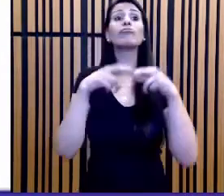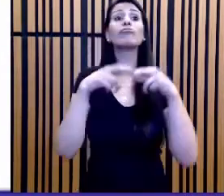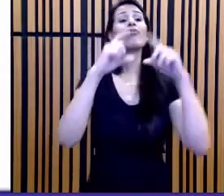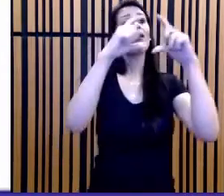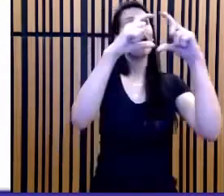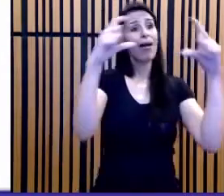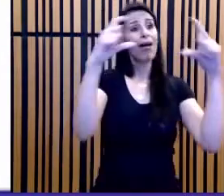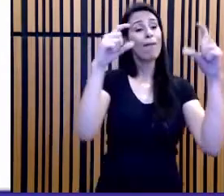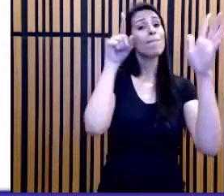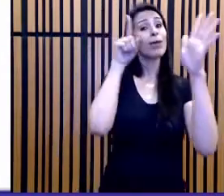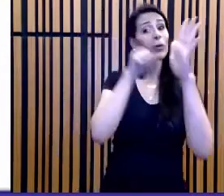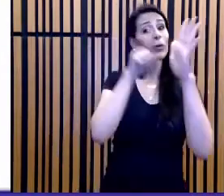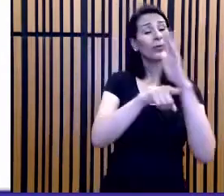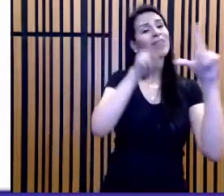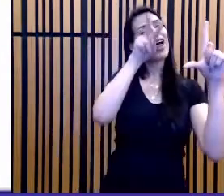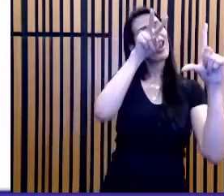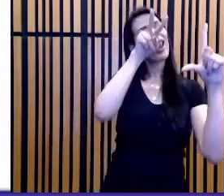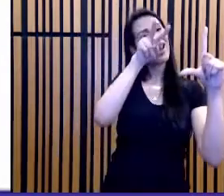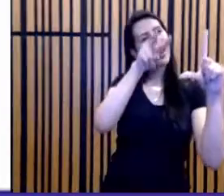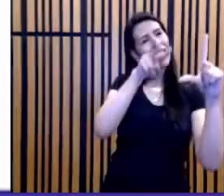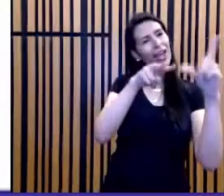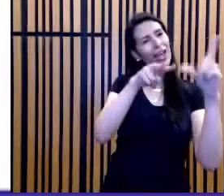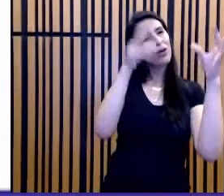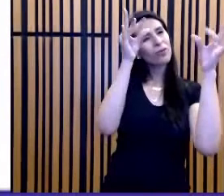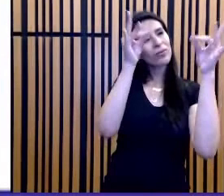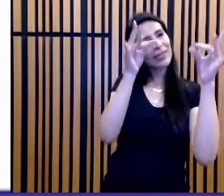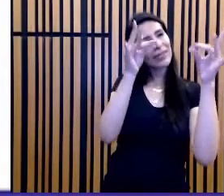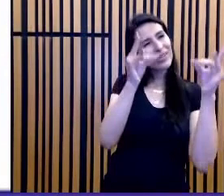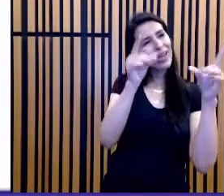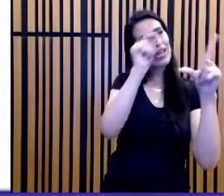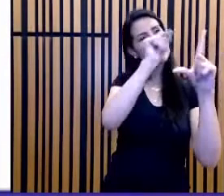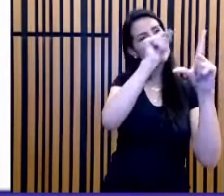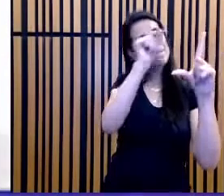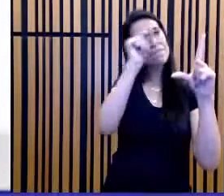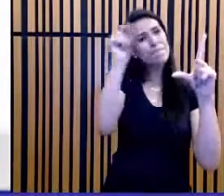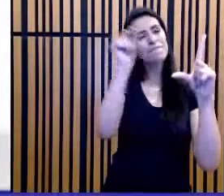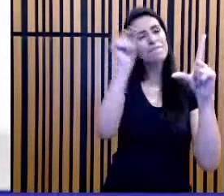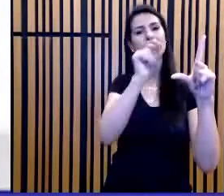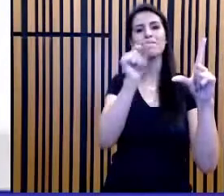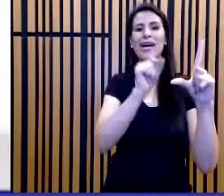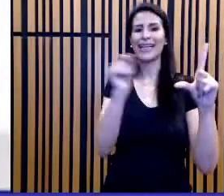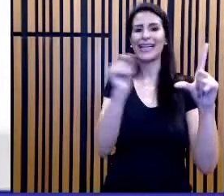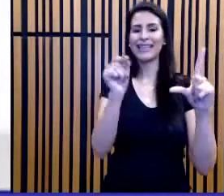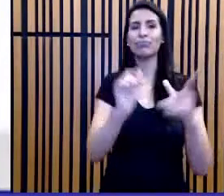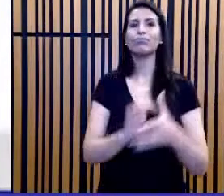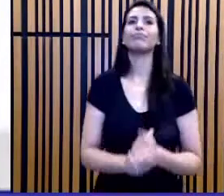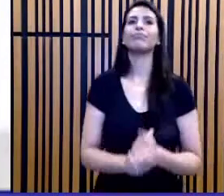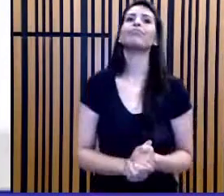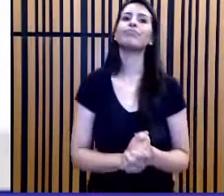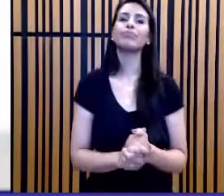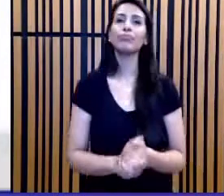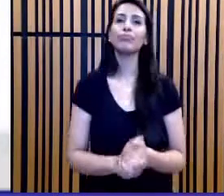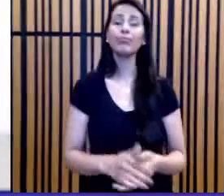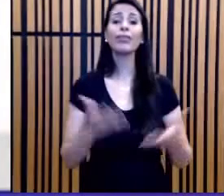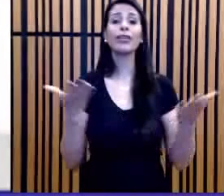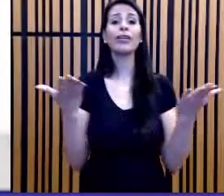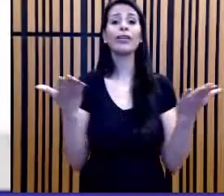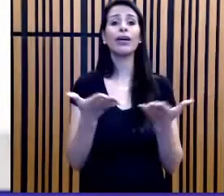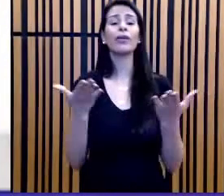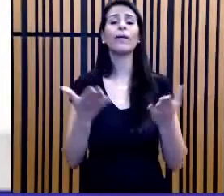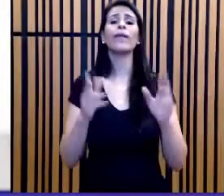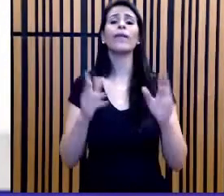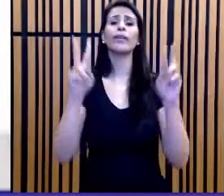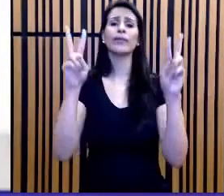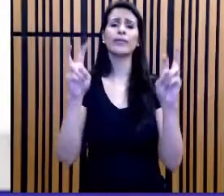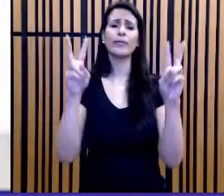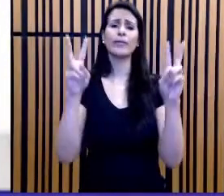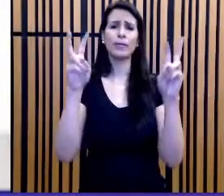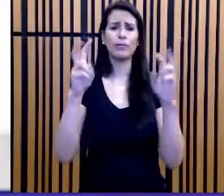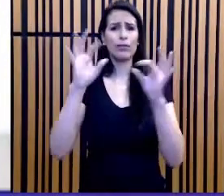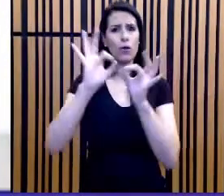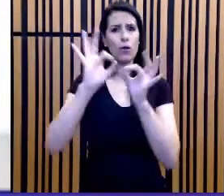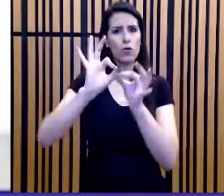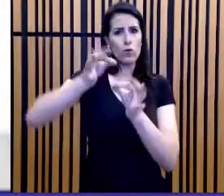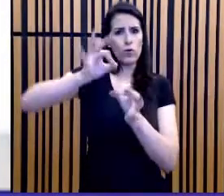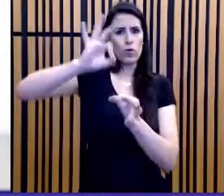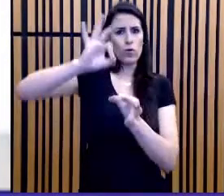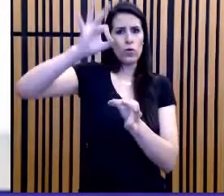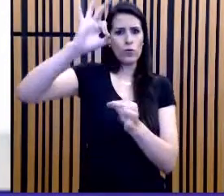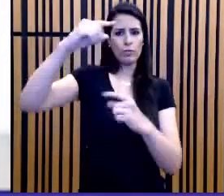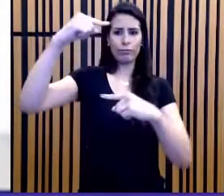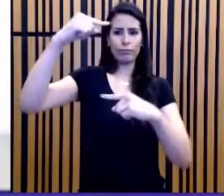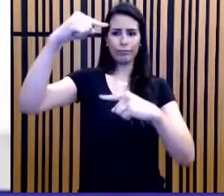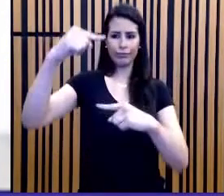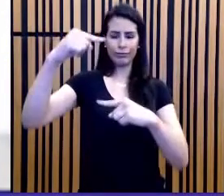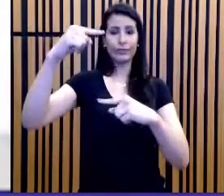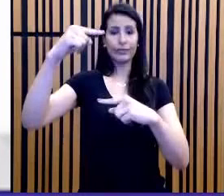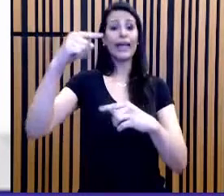do enunciado. Tudo bem? Competência 4, relações entre grandezas. Olha o enunciado mais longo, olha o Enem testando,